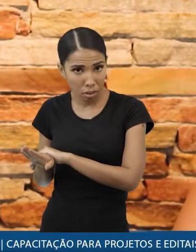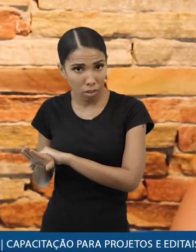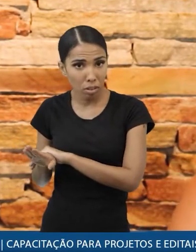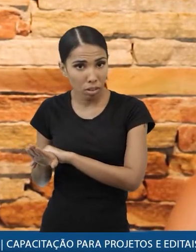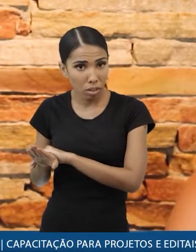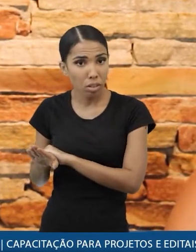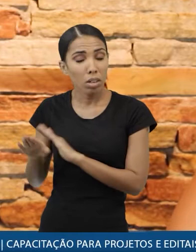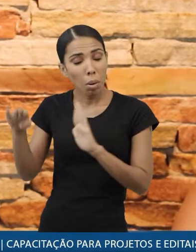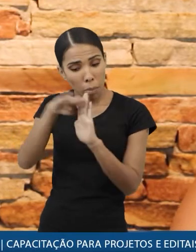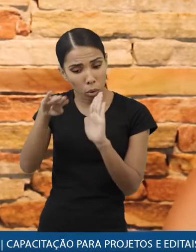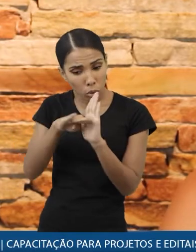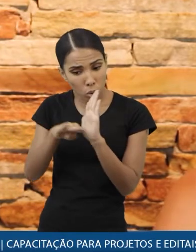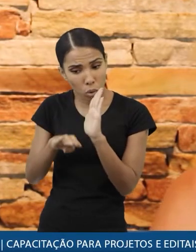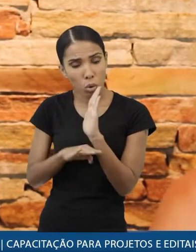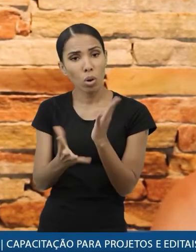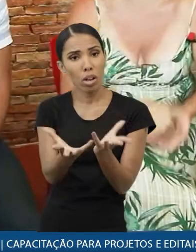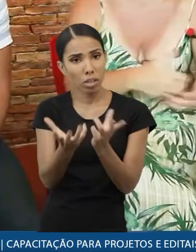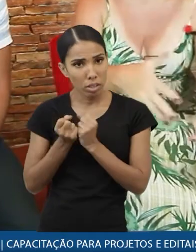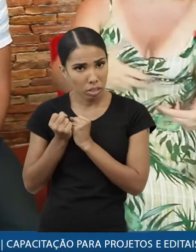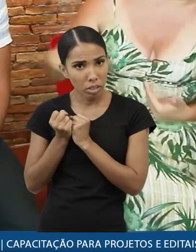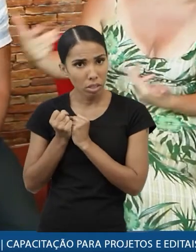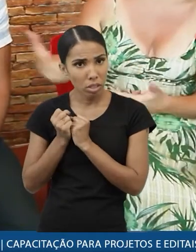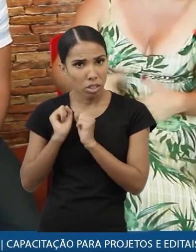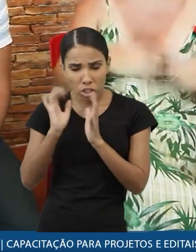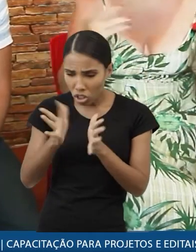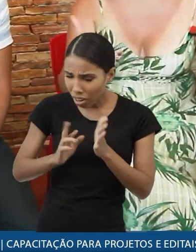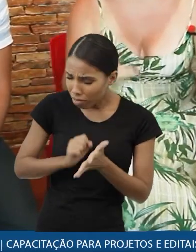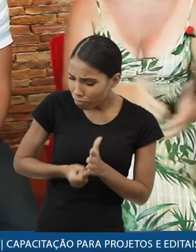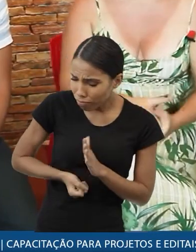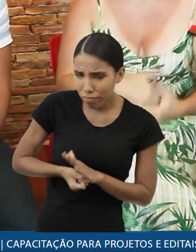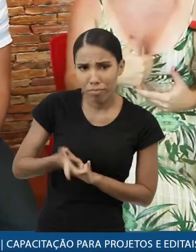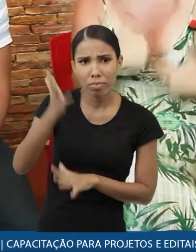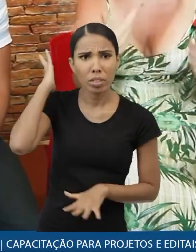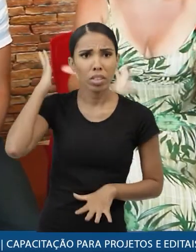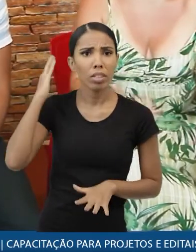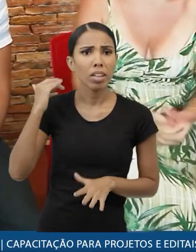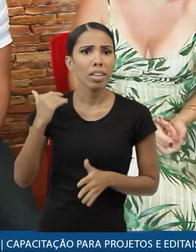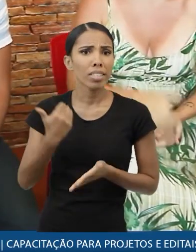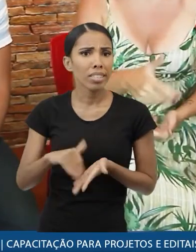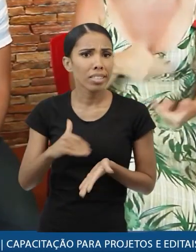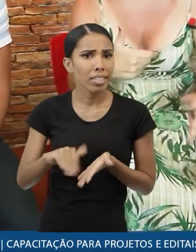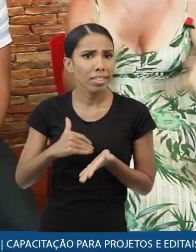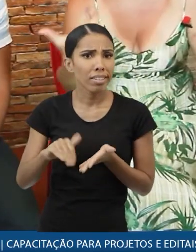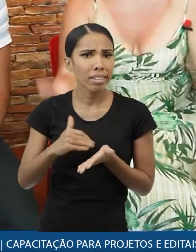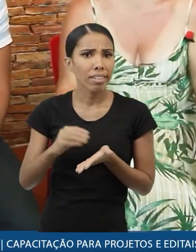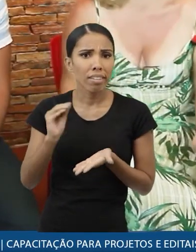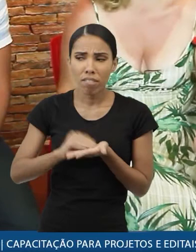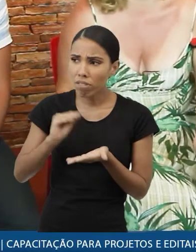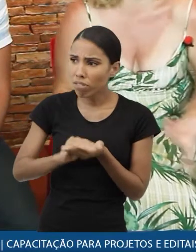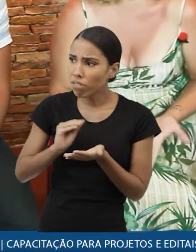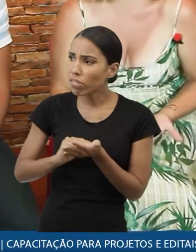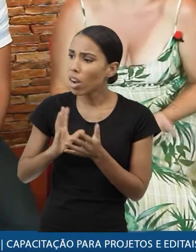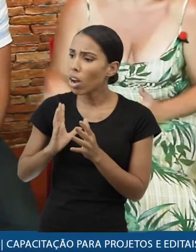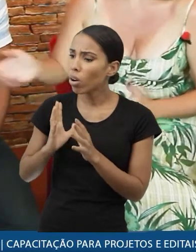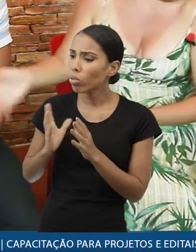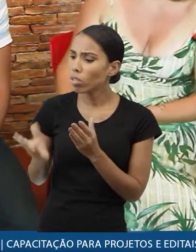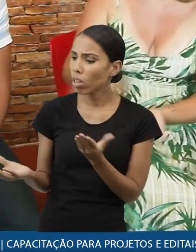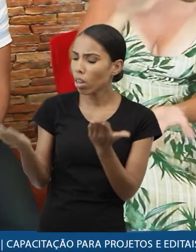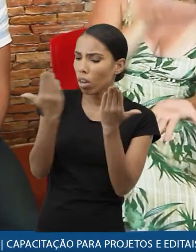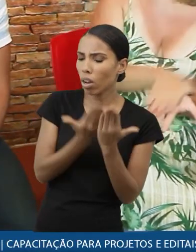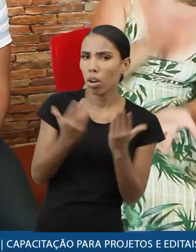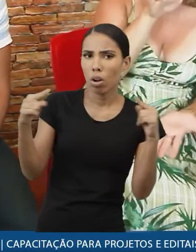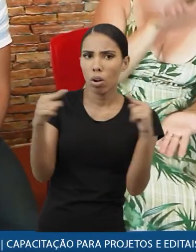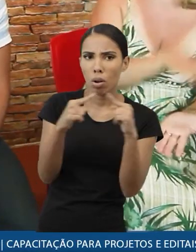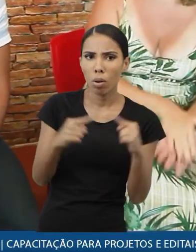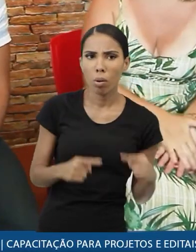ter o protocolo de recebimento a gente já foi pego várias vezes com uma secretaria falando olha vocês não entregaram a prestação de contas e